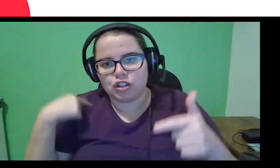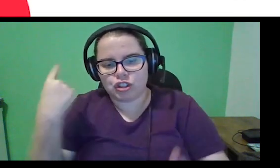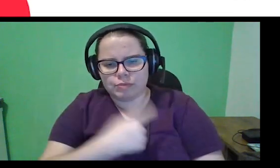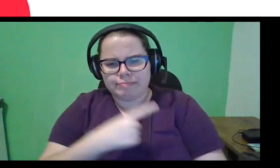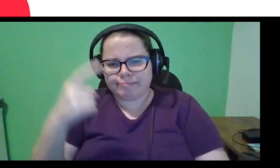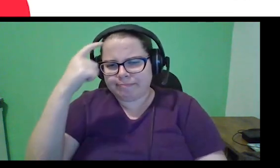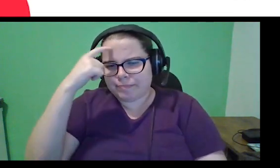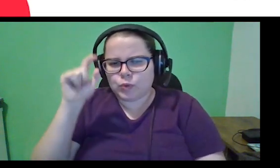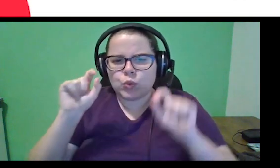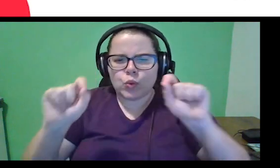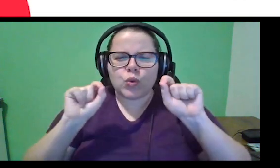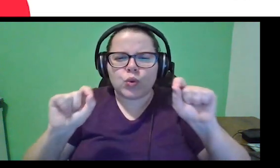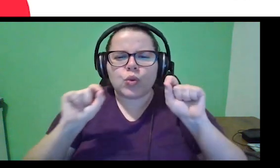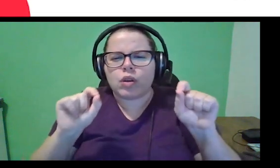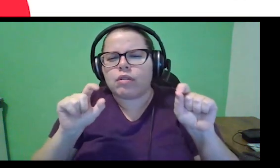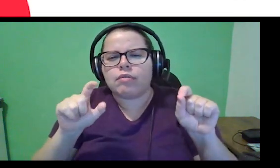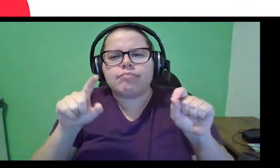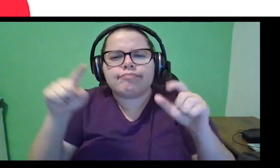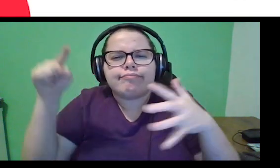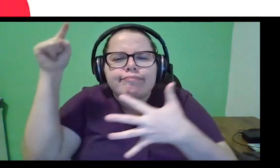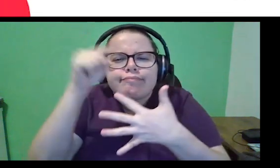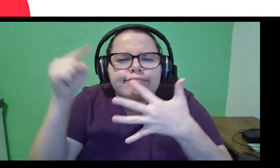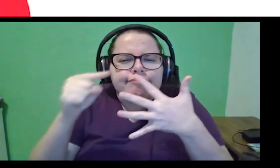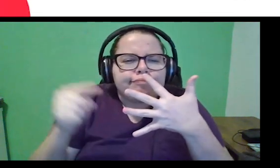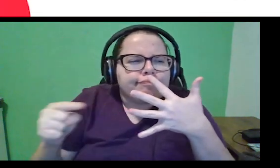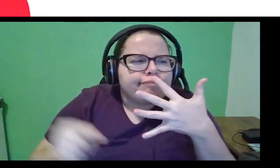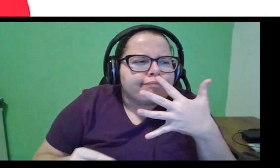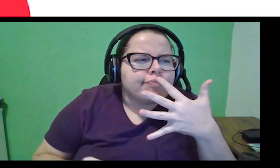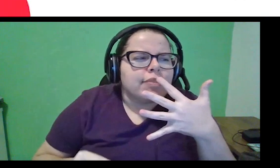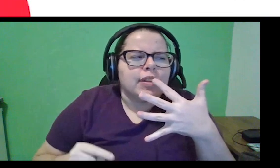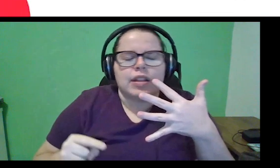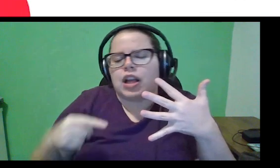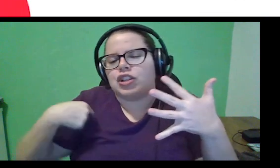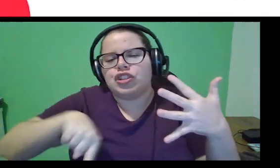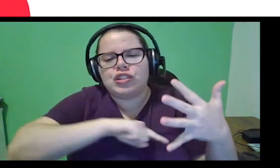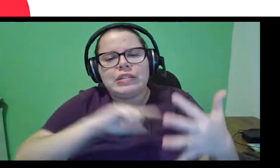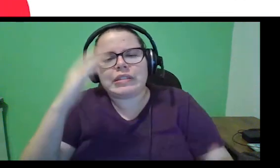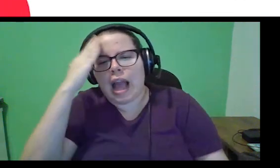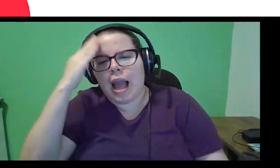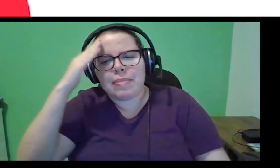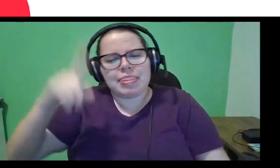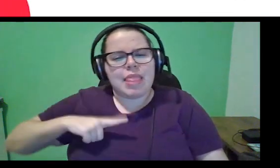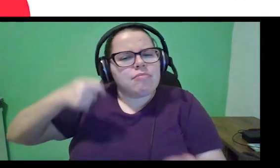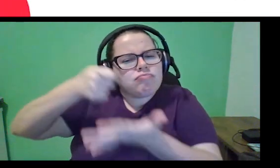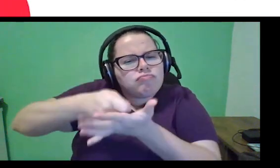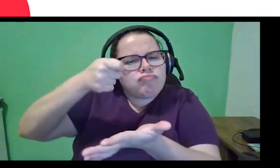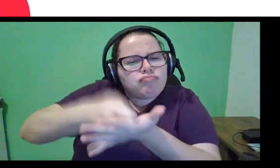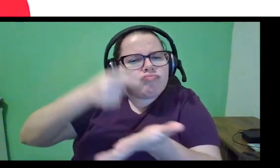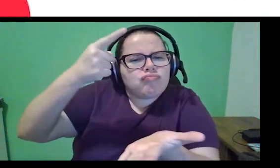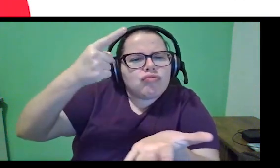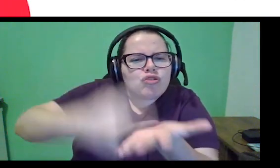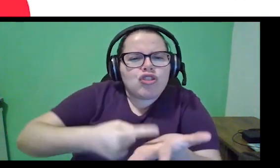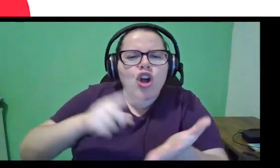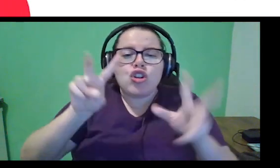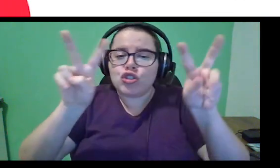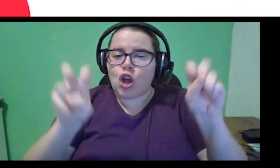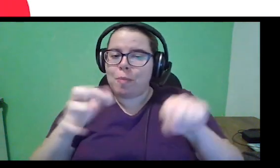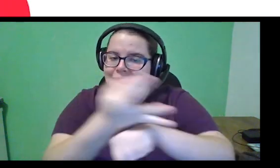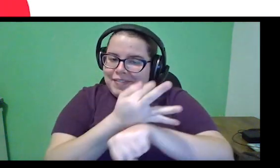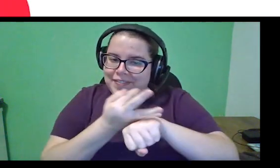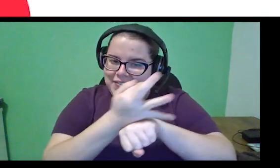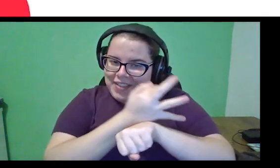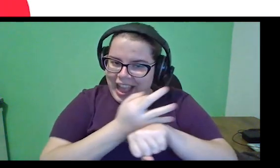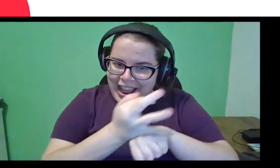muito esses itens aqui todos, né? Então, a gente é super rigoroso em relação à parte de férias, né?